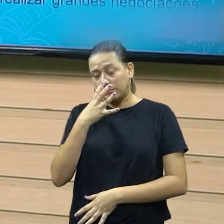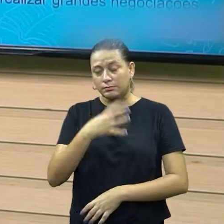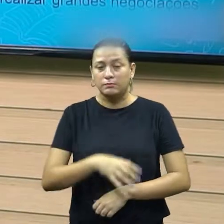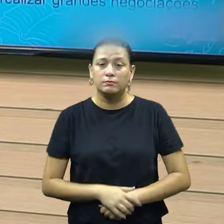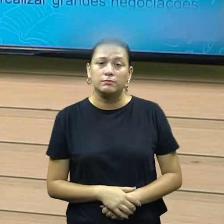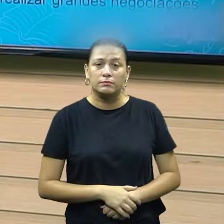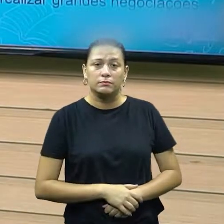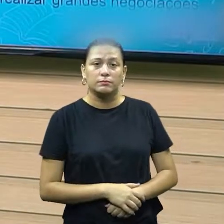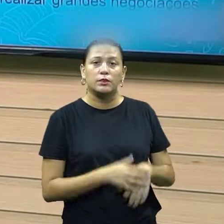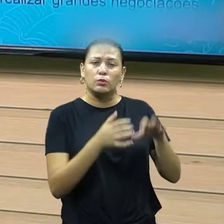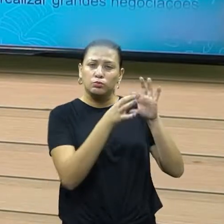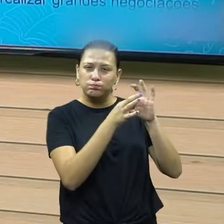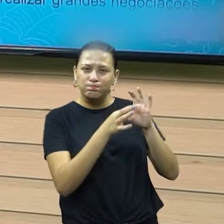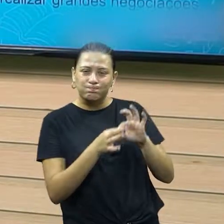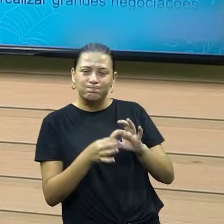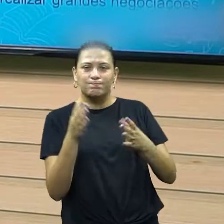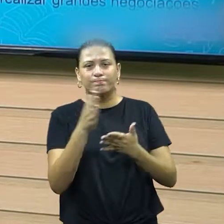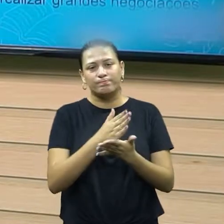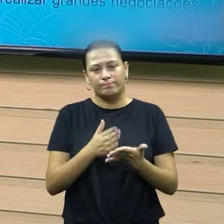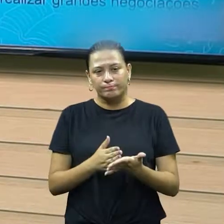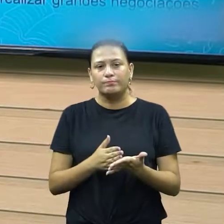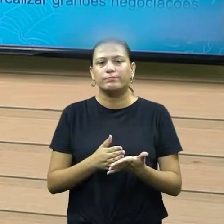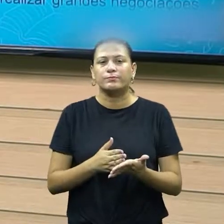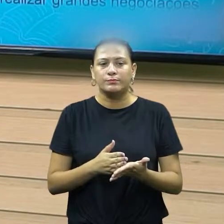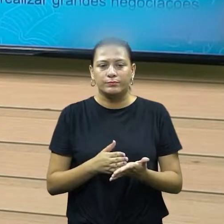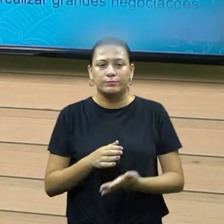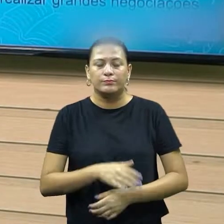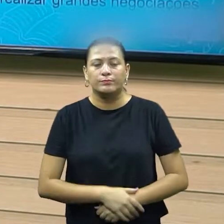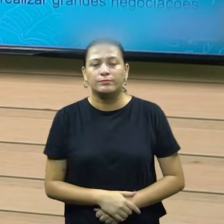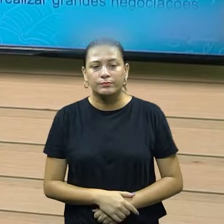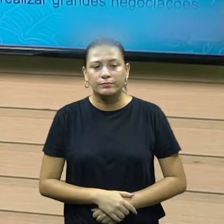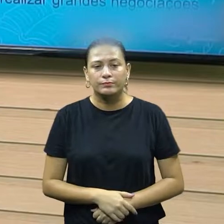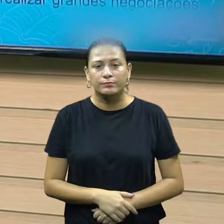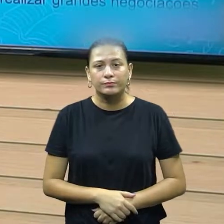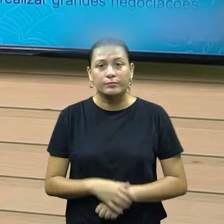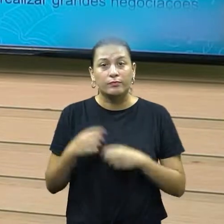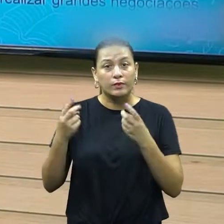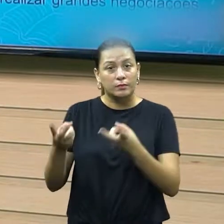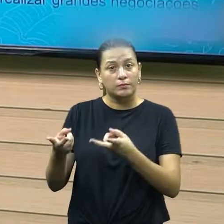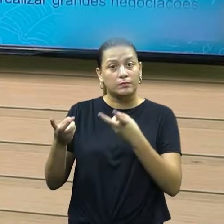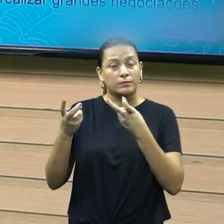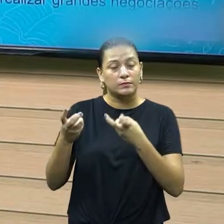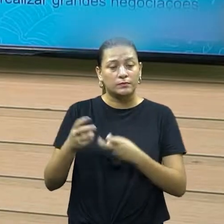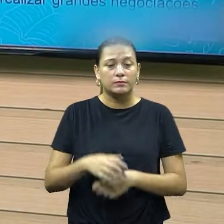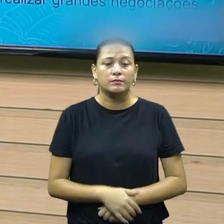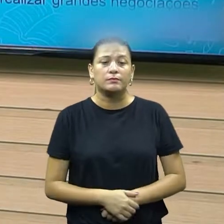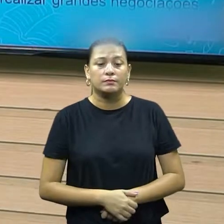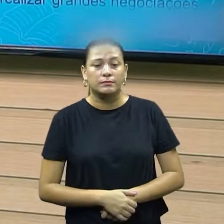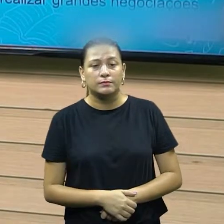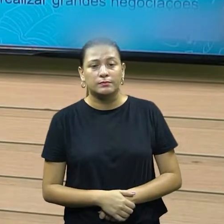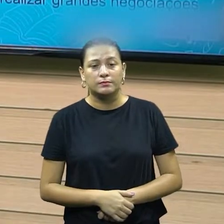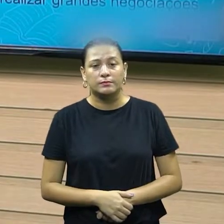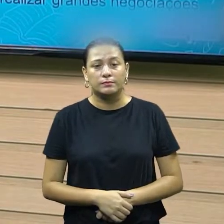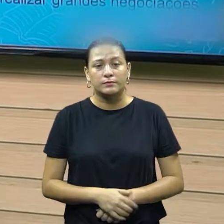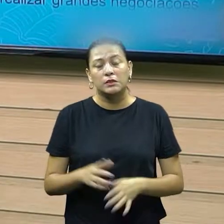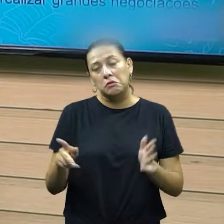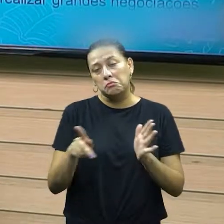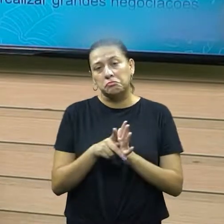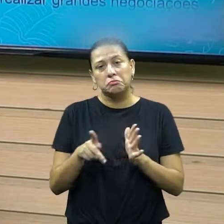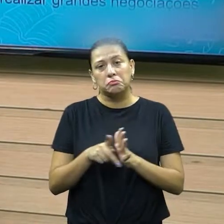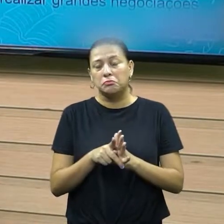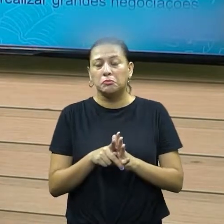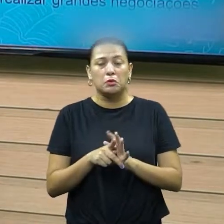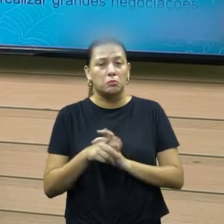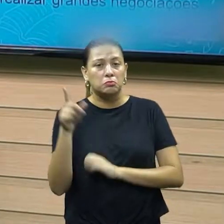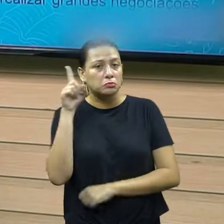situações em que ela se faz presente. E veja só, tem muito a ver com o questionamento do nosso dia a dia, principalmente em relação a quando nós vamos